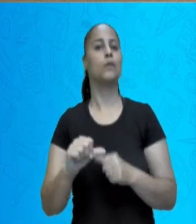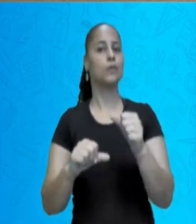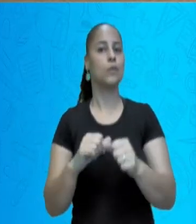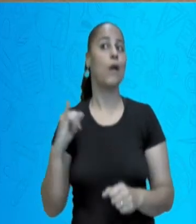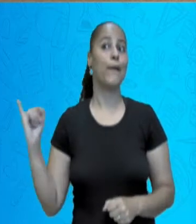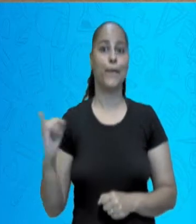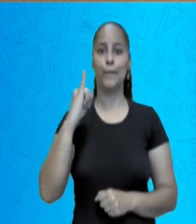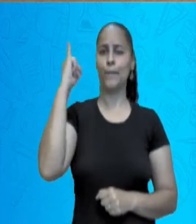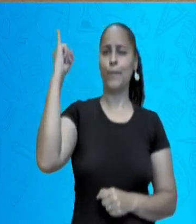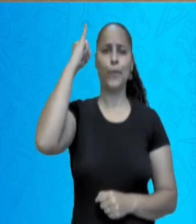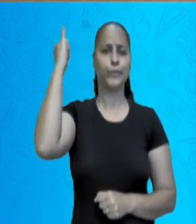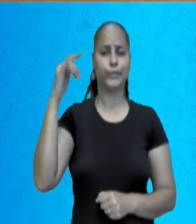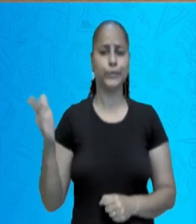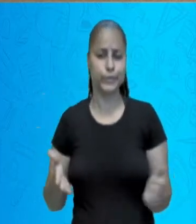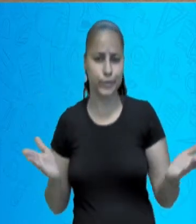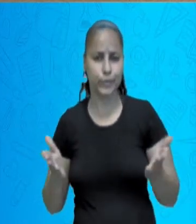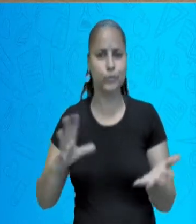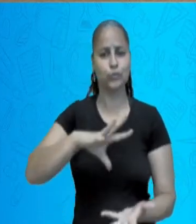importantes